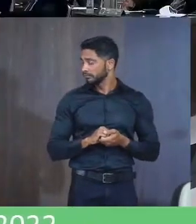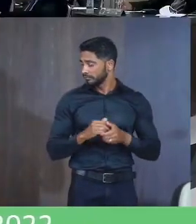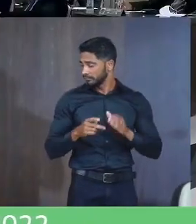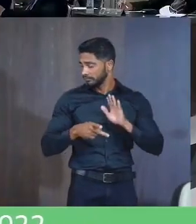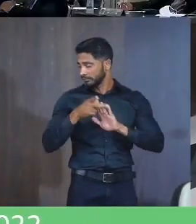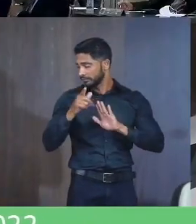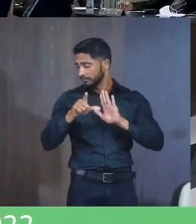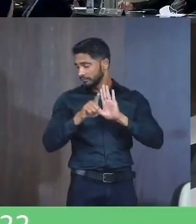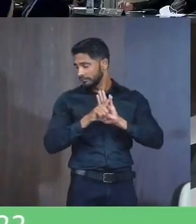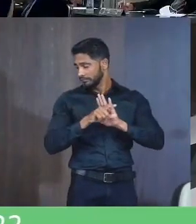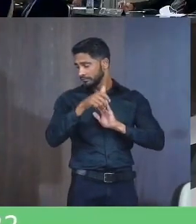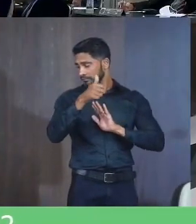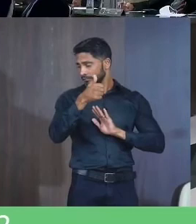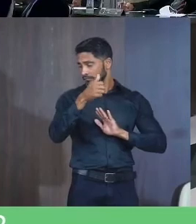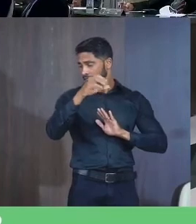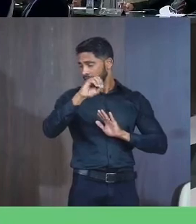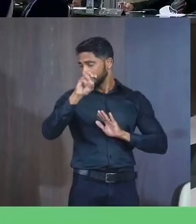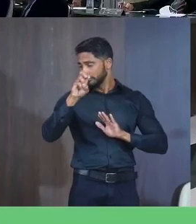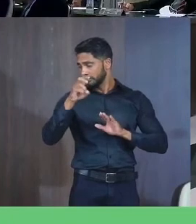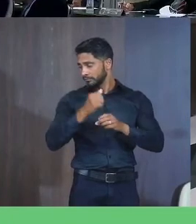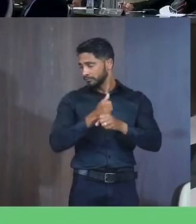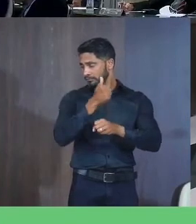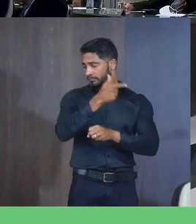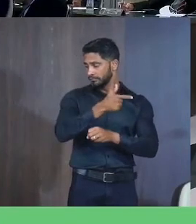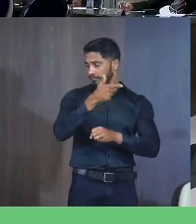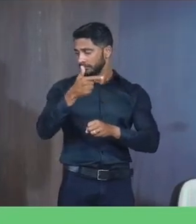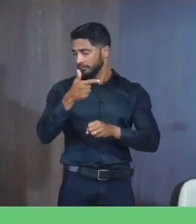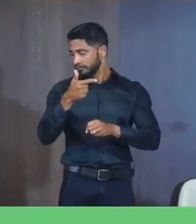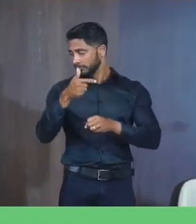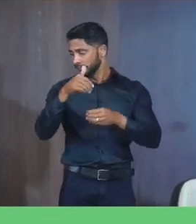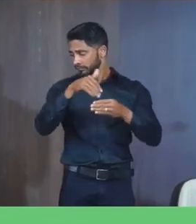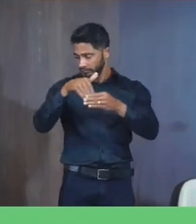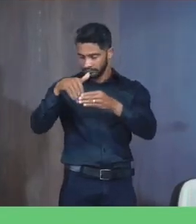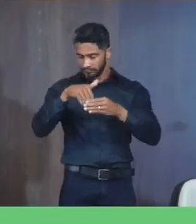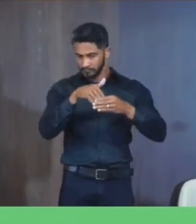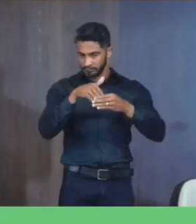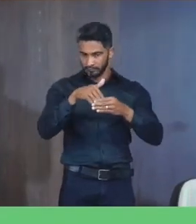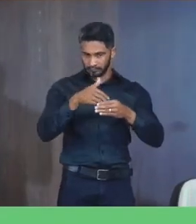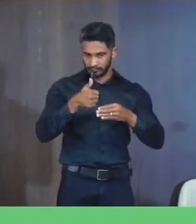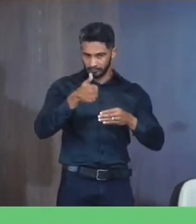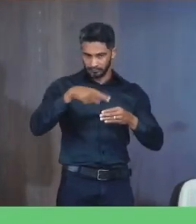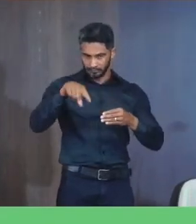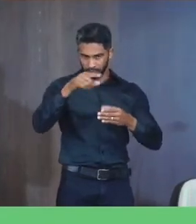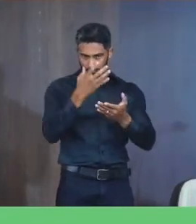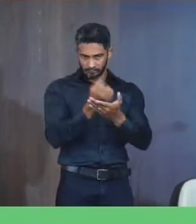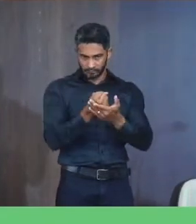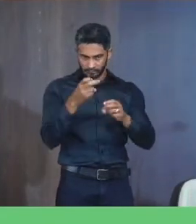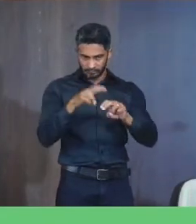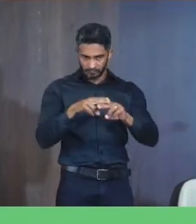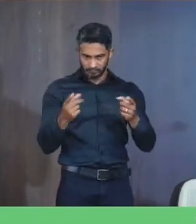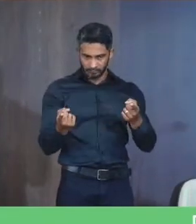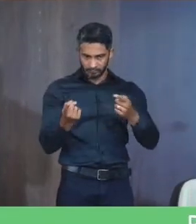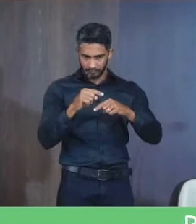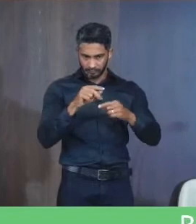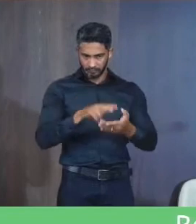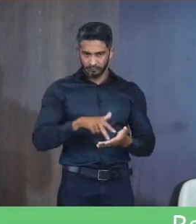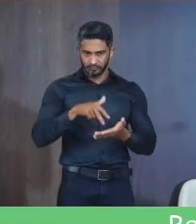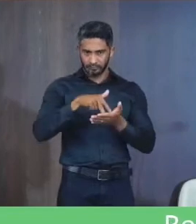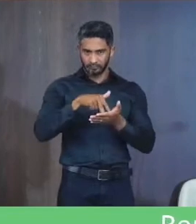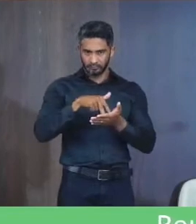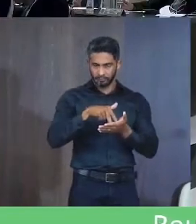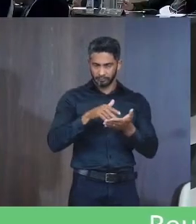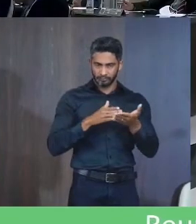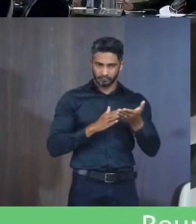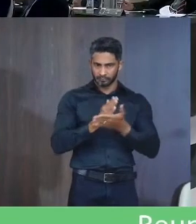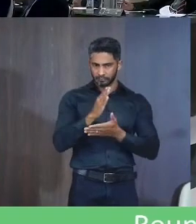Projeto de lei 105 2022 Está em votação Primeiro turno Quem for a favor Permaneça sentado Se contrário Se levantem